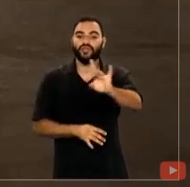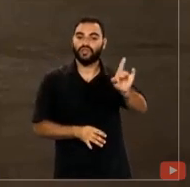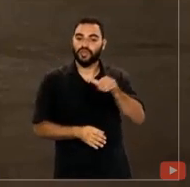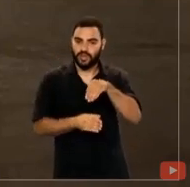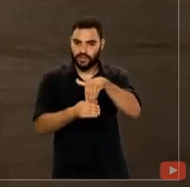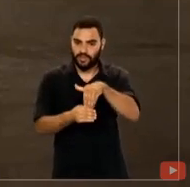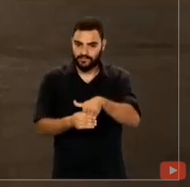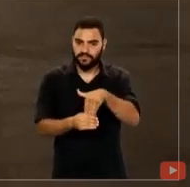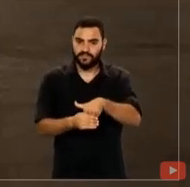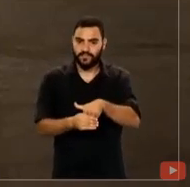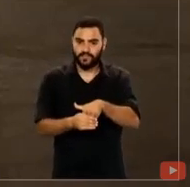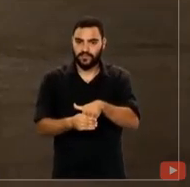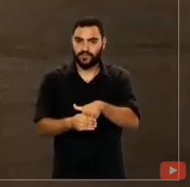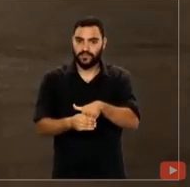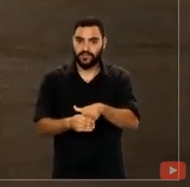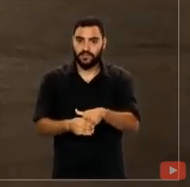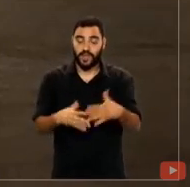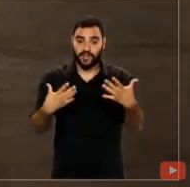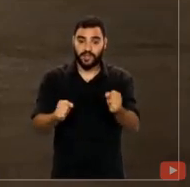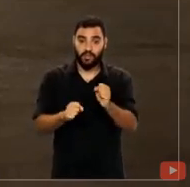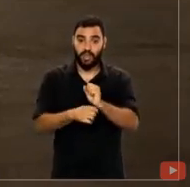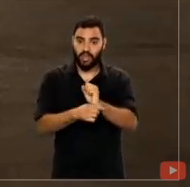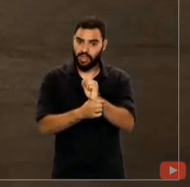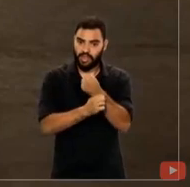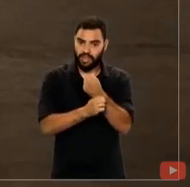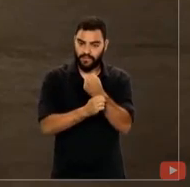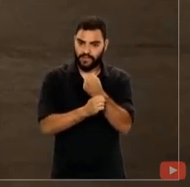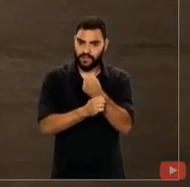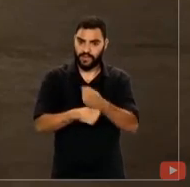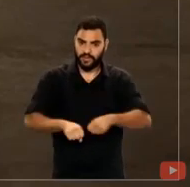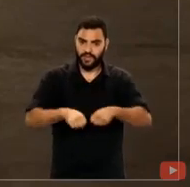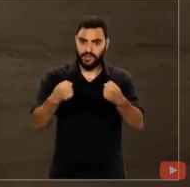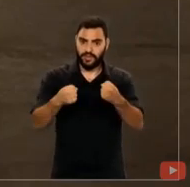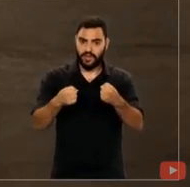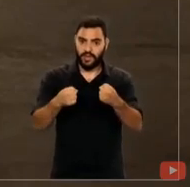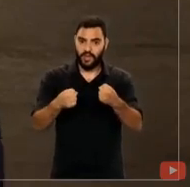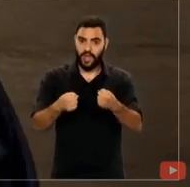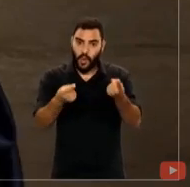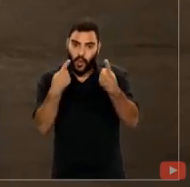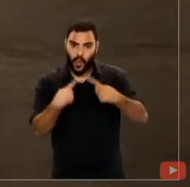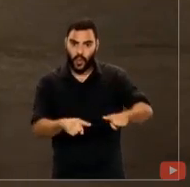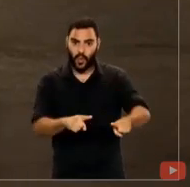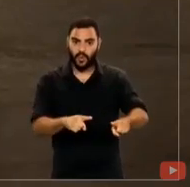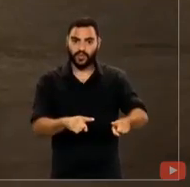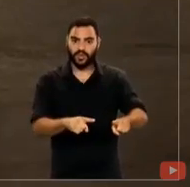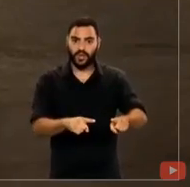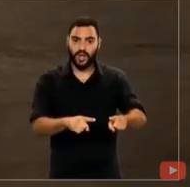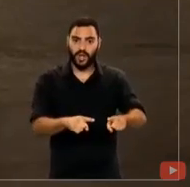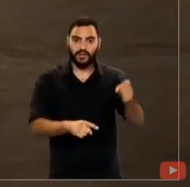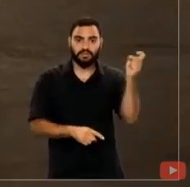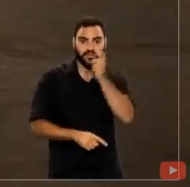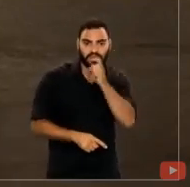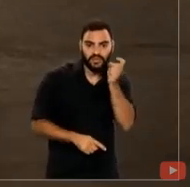irmanados na defesa do sistema eleitoral, no combate à desinformação e aos abusos de